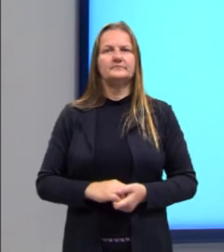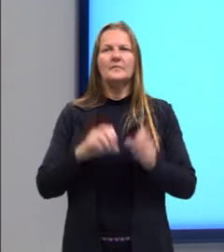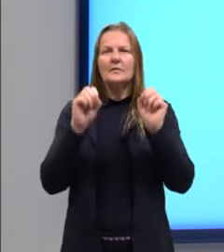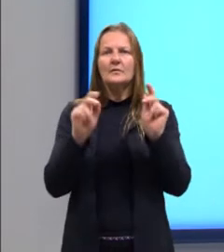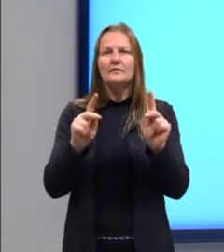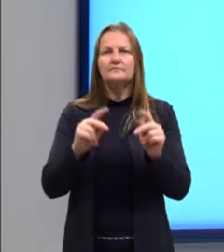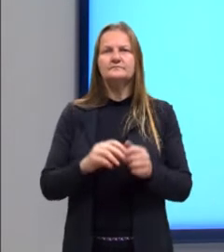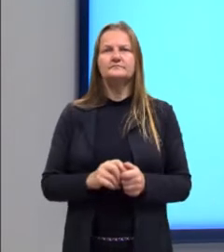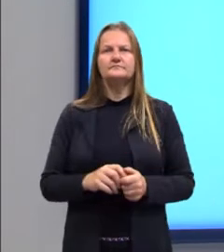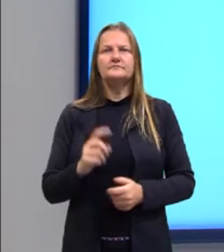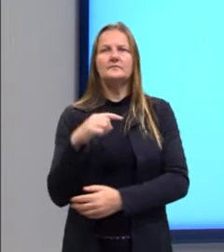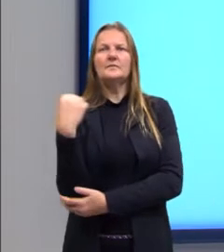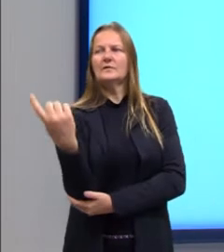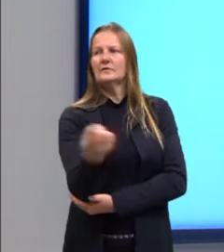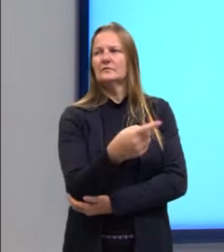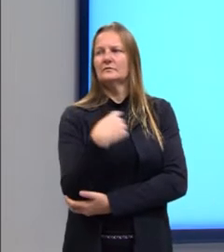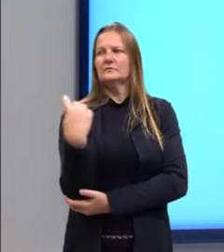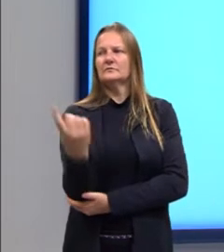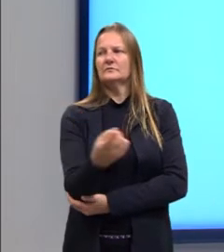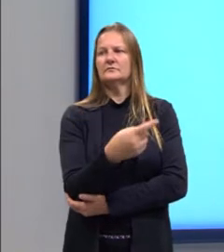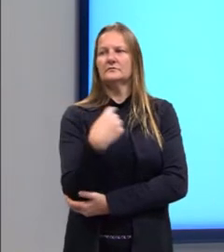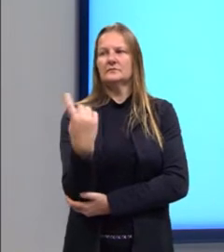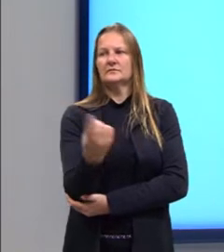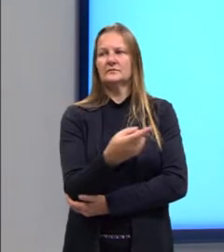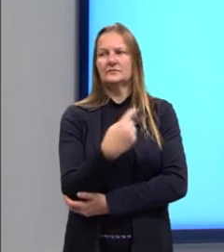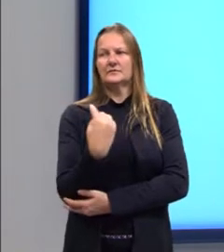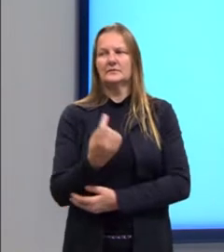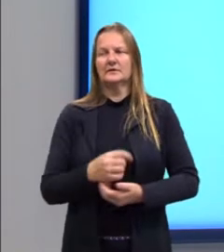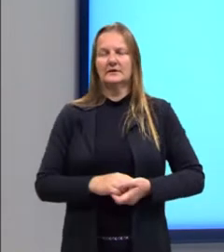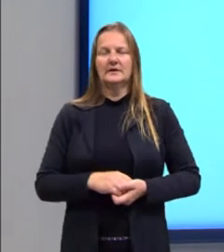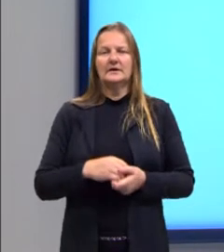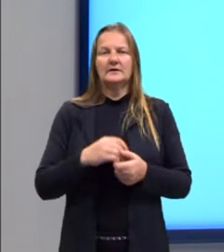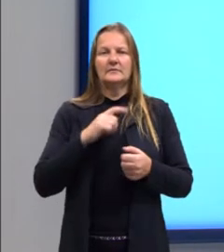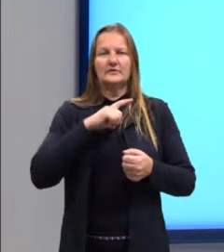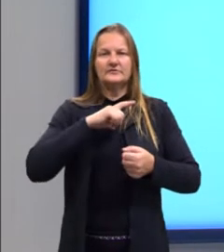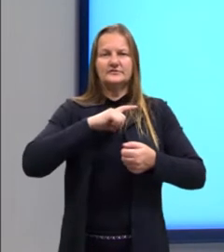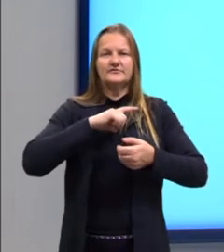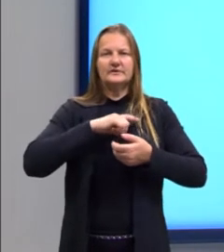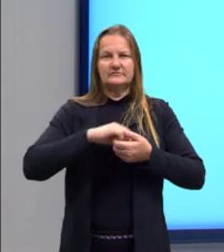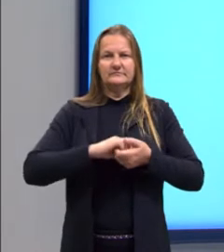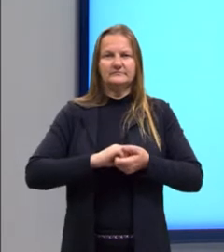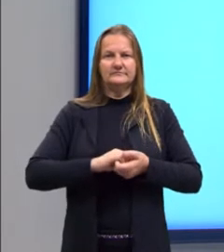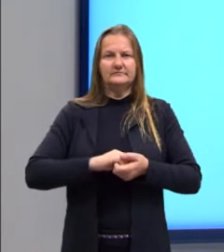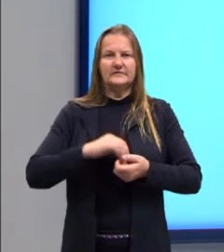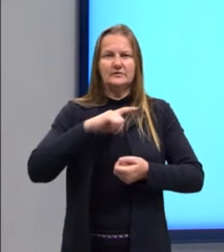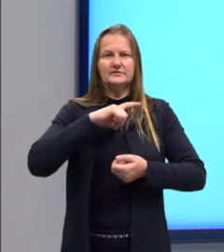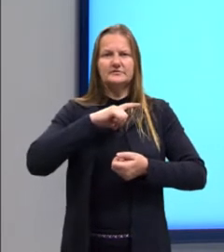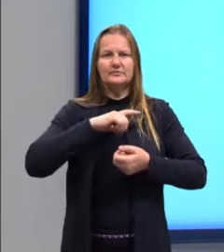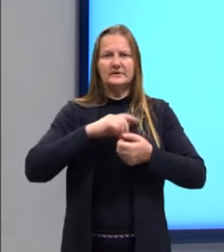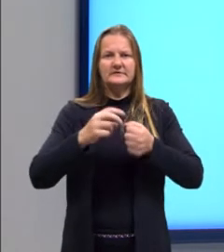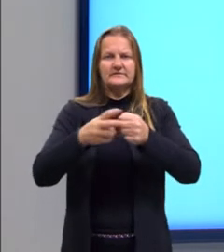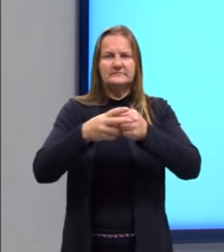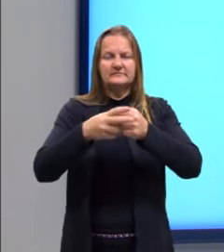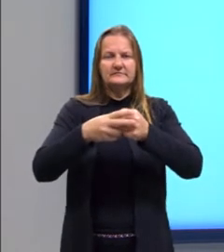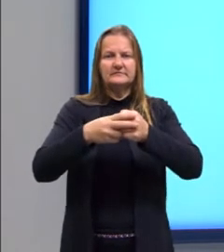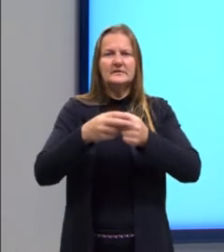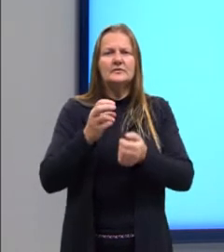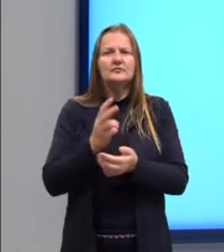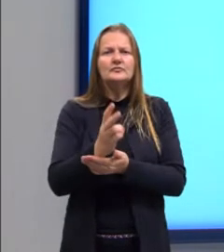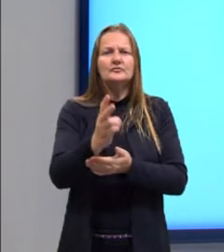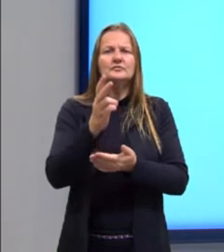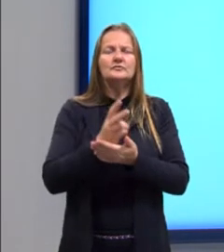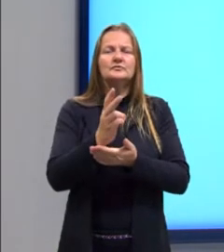vosotros, nós teremos ali o modo, o verbo no infinitivo.